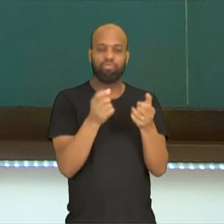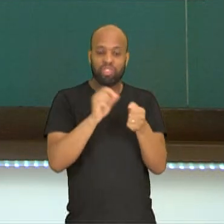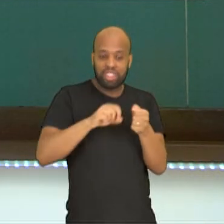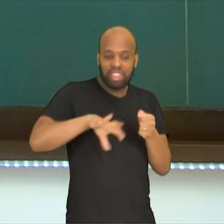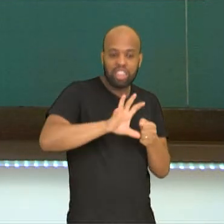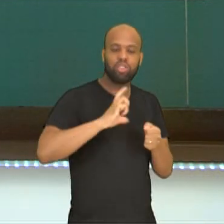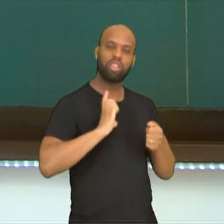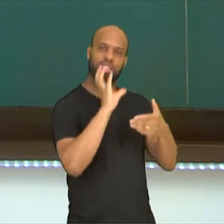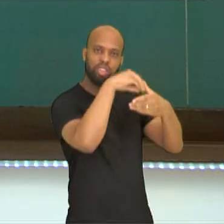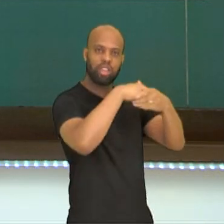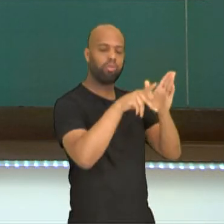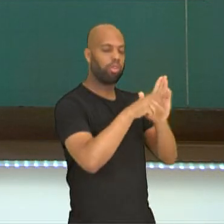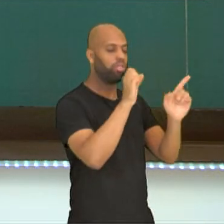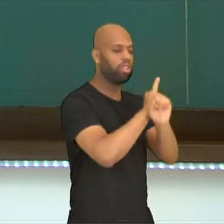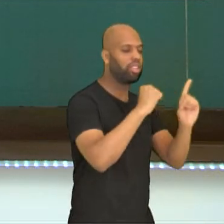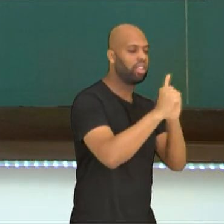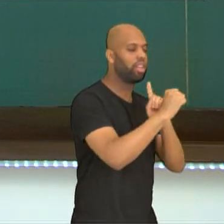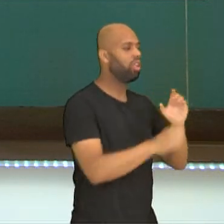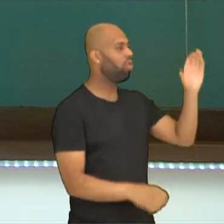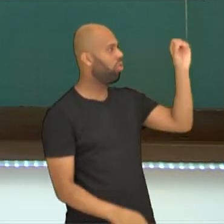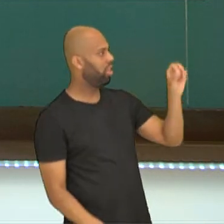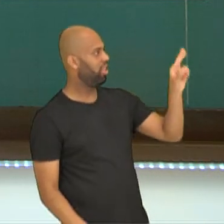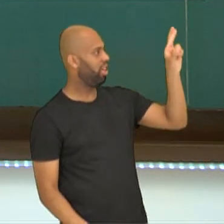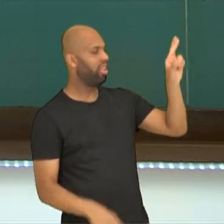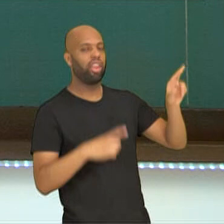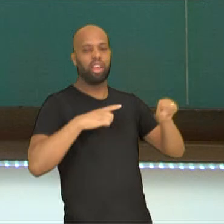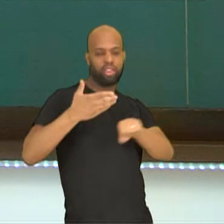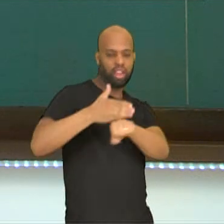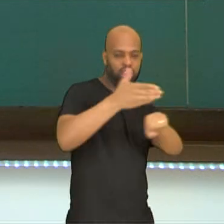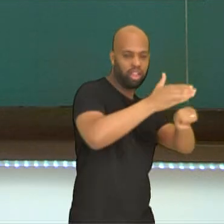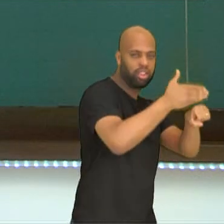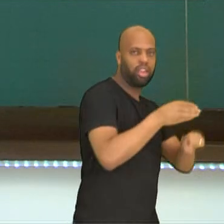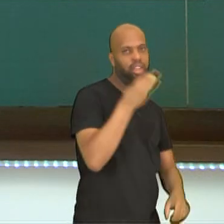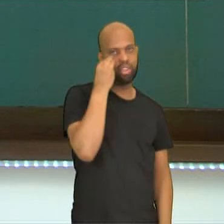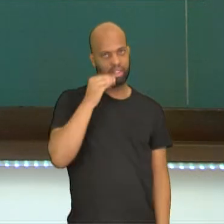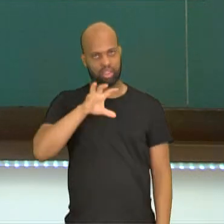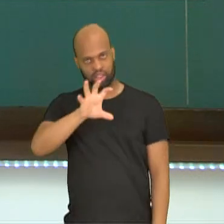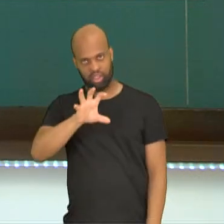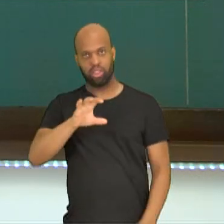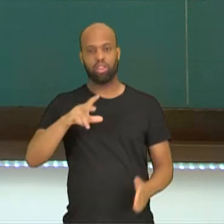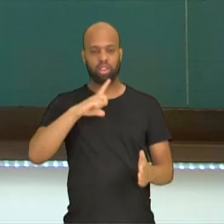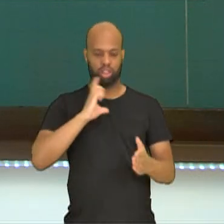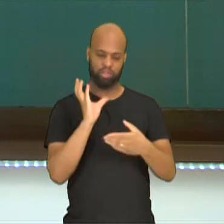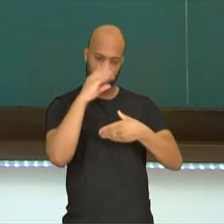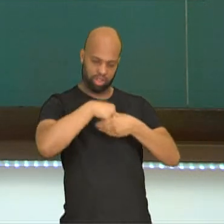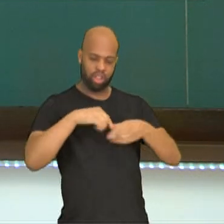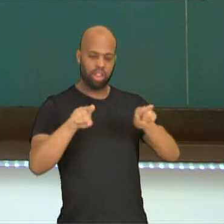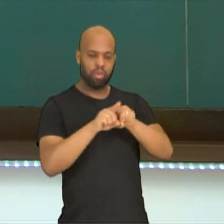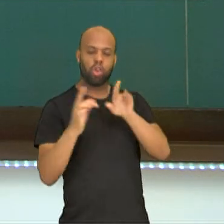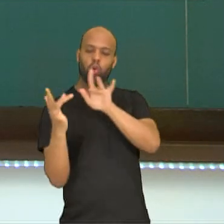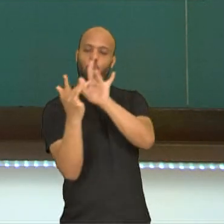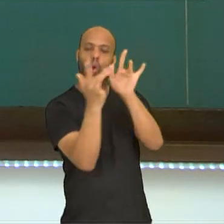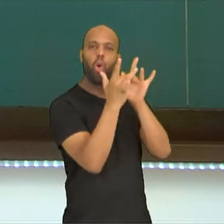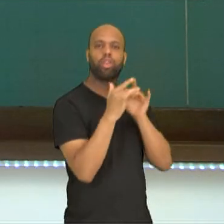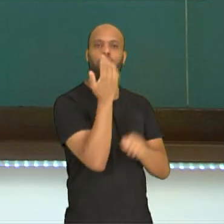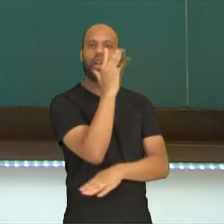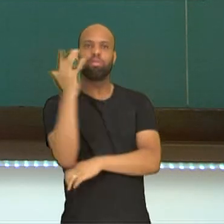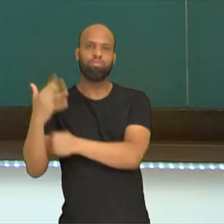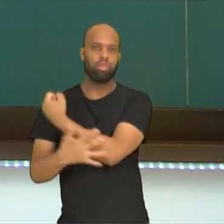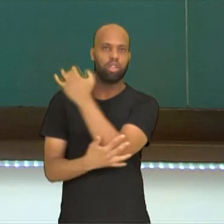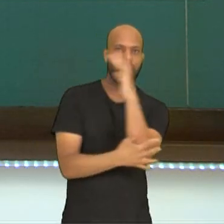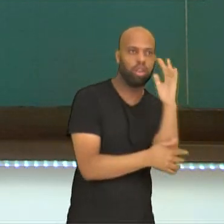orientais, nessas práticas e ele busca essas atividades. Então, de introspecção, contato com a natureza,